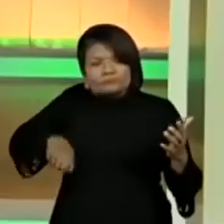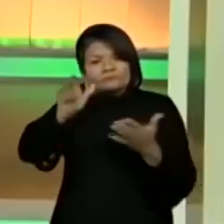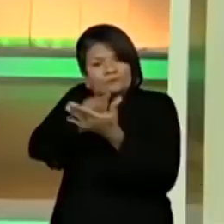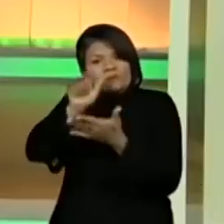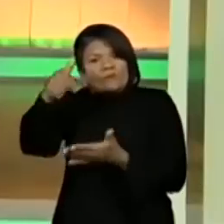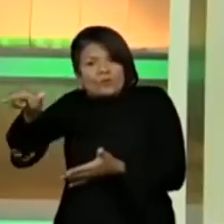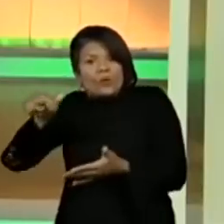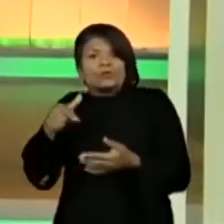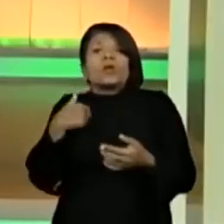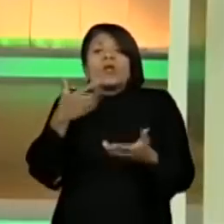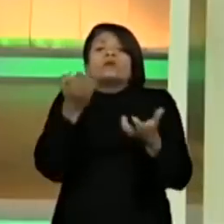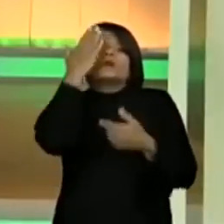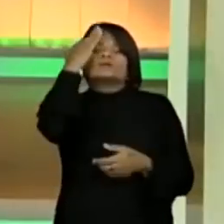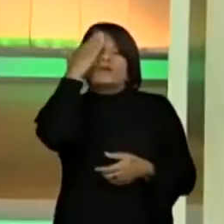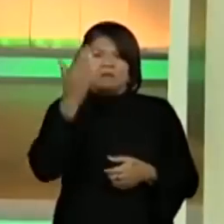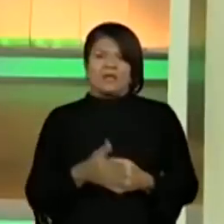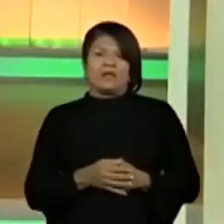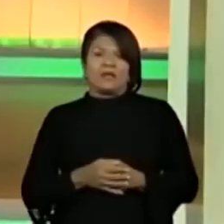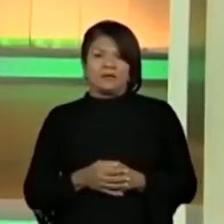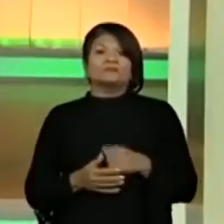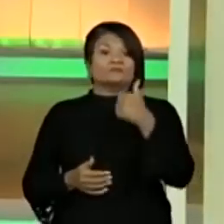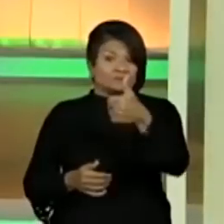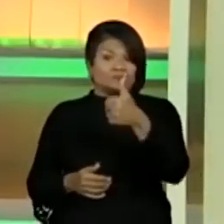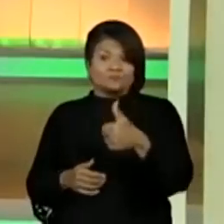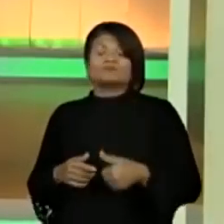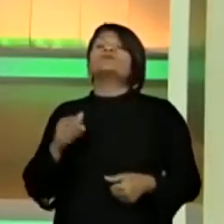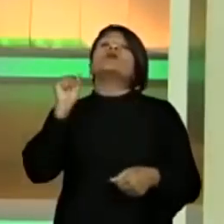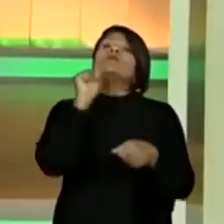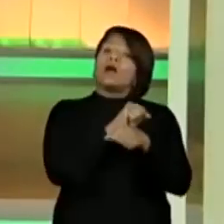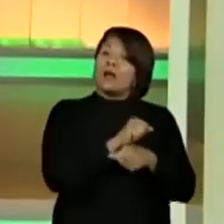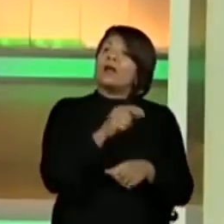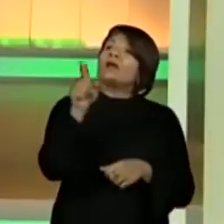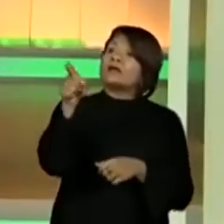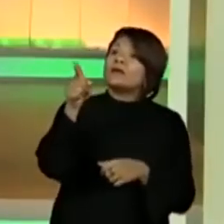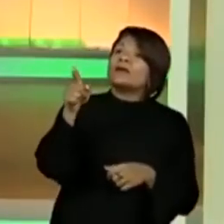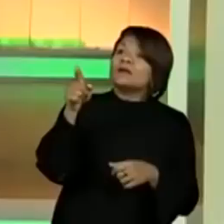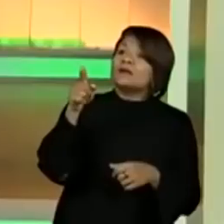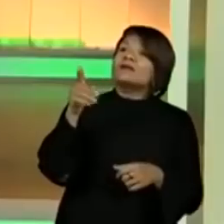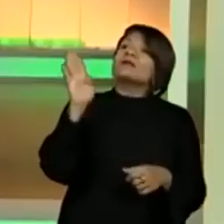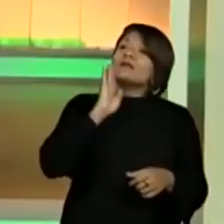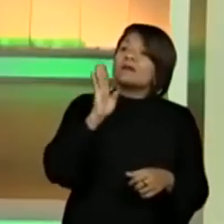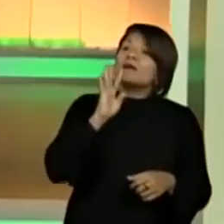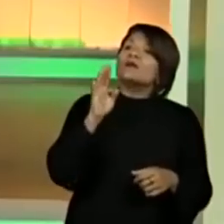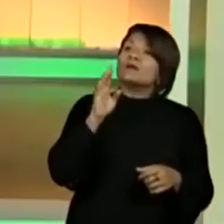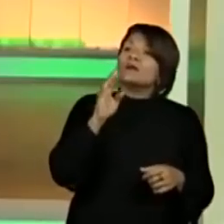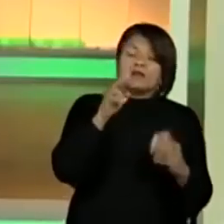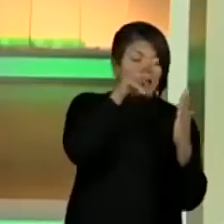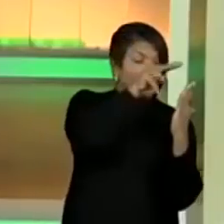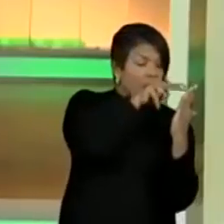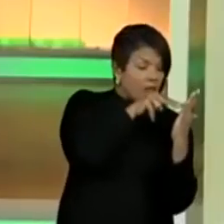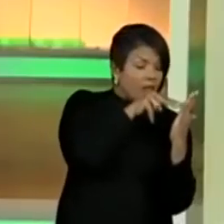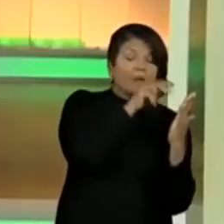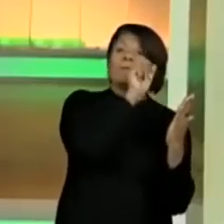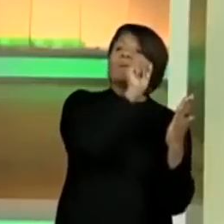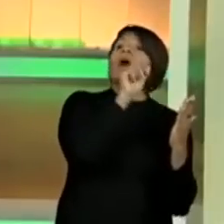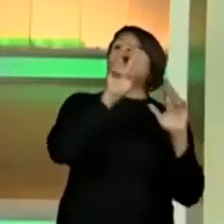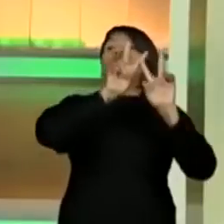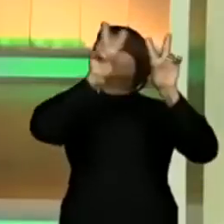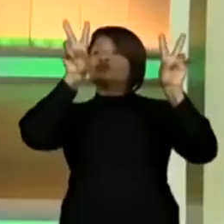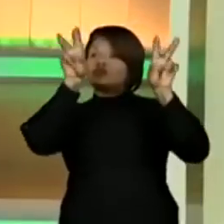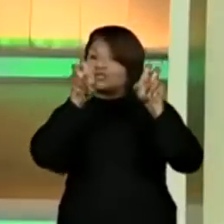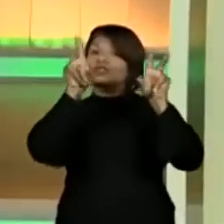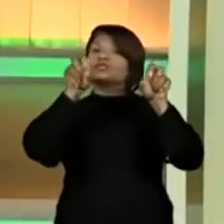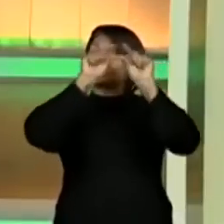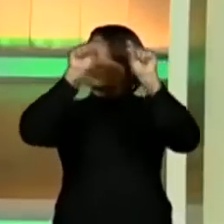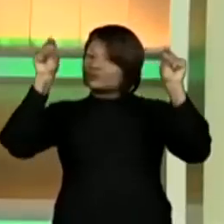Bom, o ele queria saber aqui, ó. Vou parando. Olha que bacana. Vou parando. De novo, Leio o título. Que